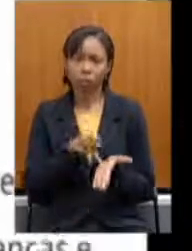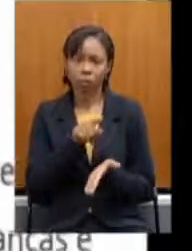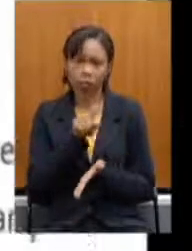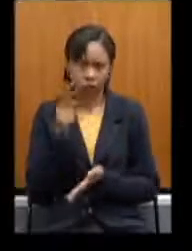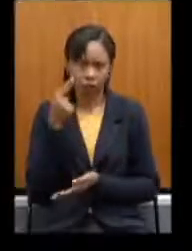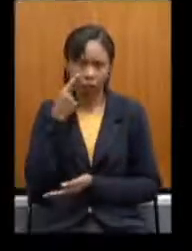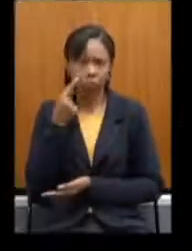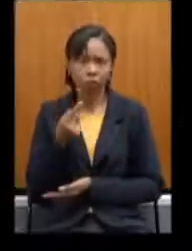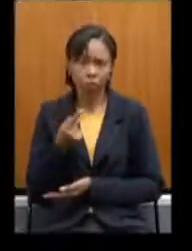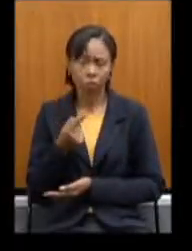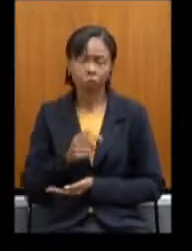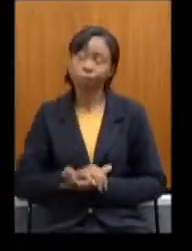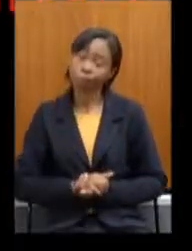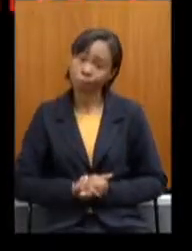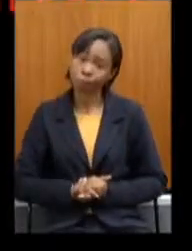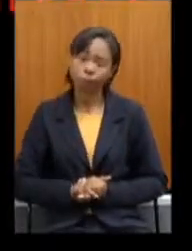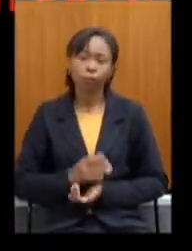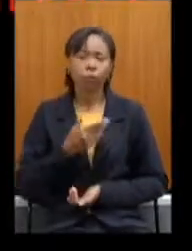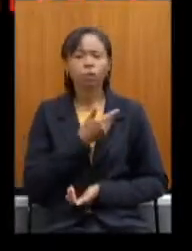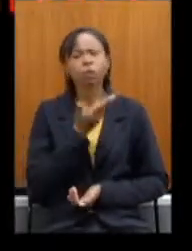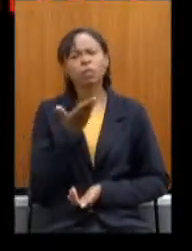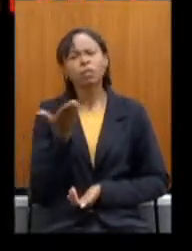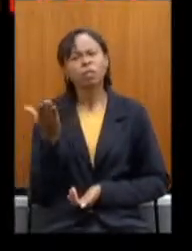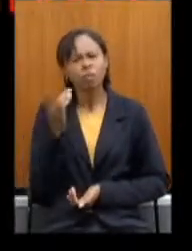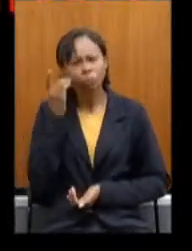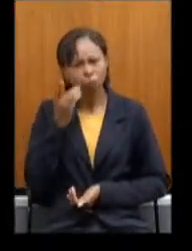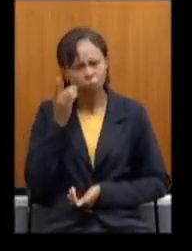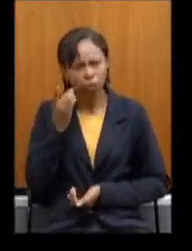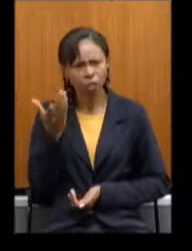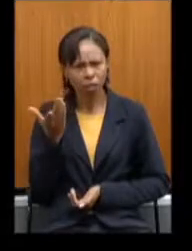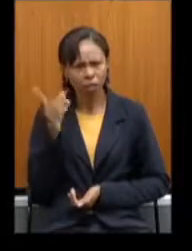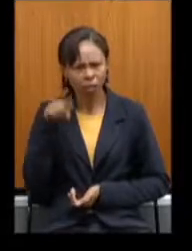ouviram Senhor deputado É isso